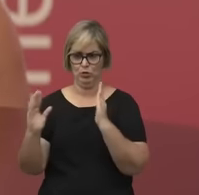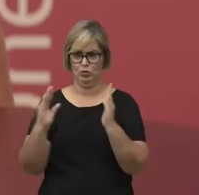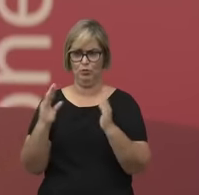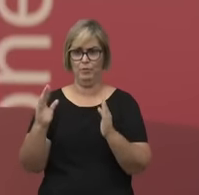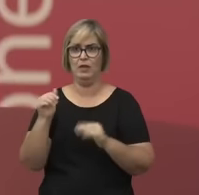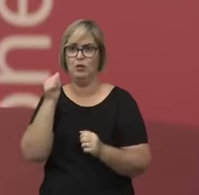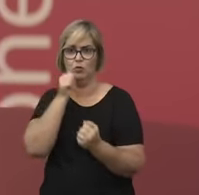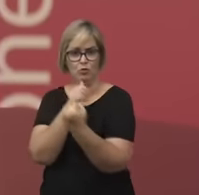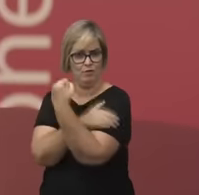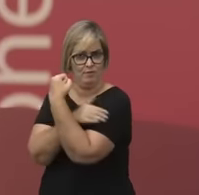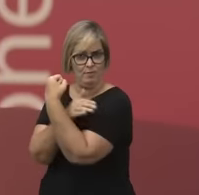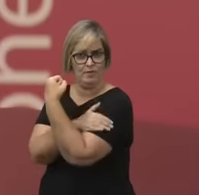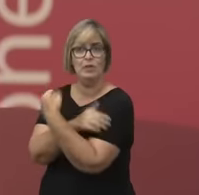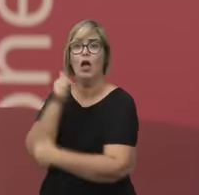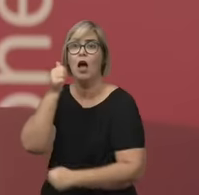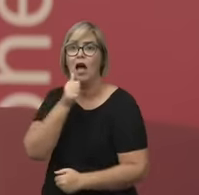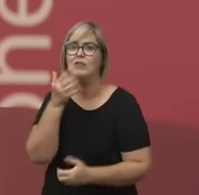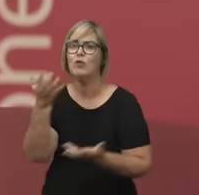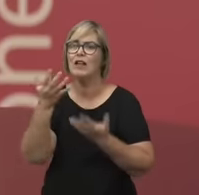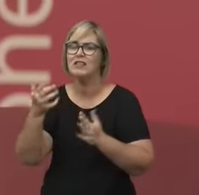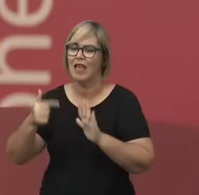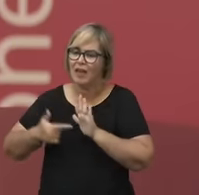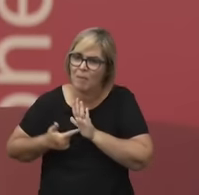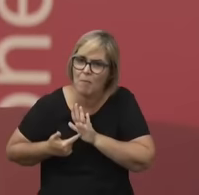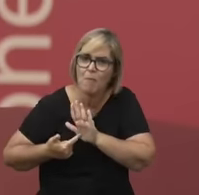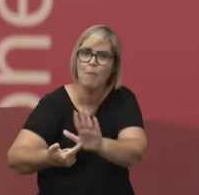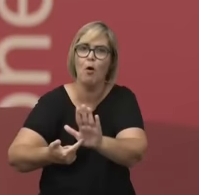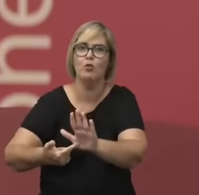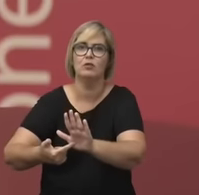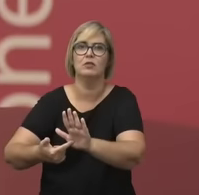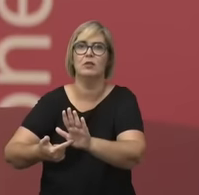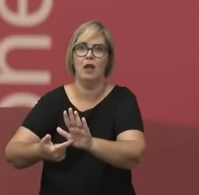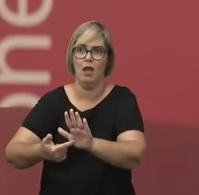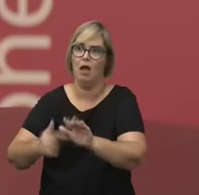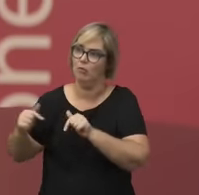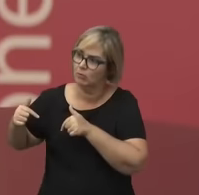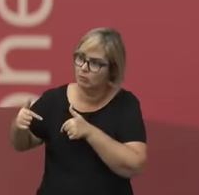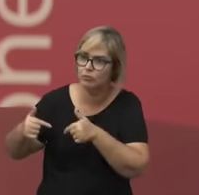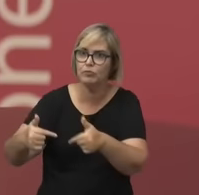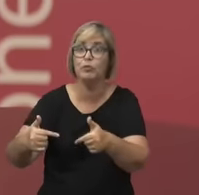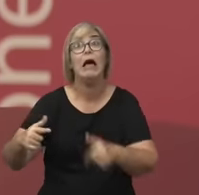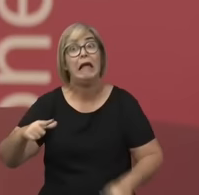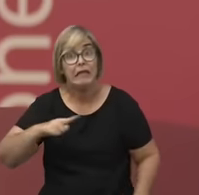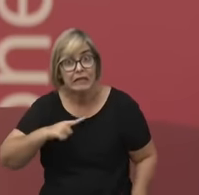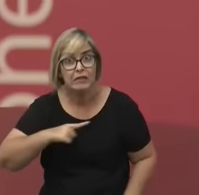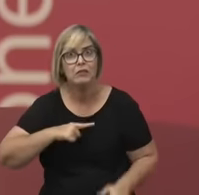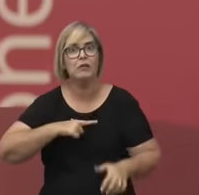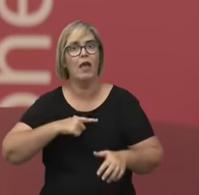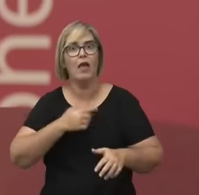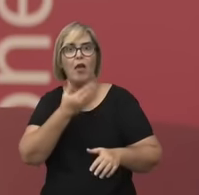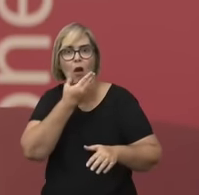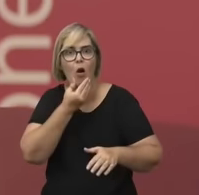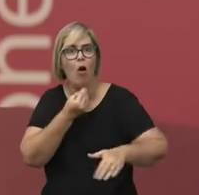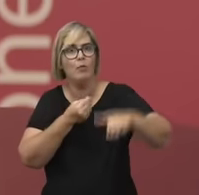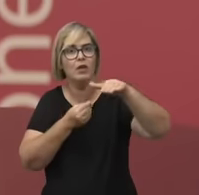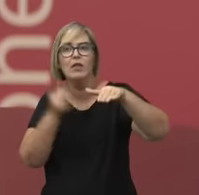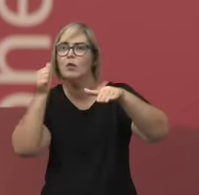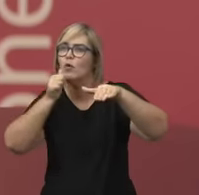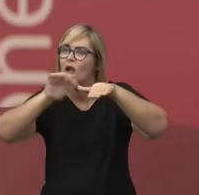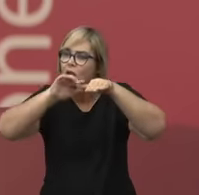tentando mostrar que a situação é uma situação de desigualdade, que o lugar no qual